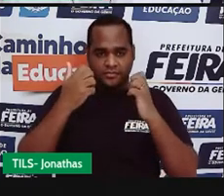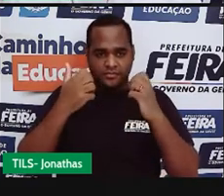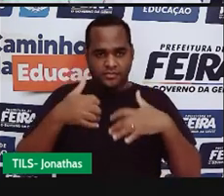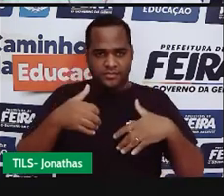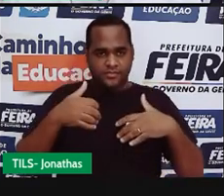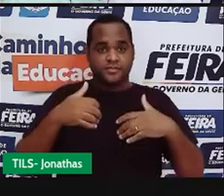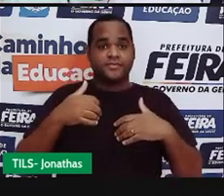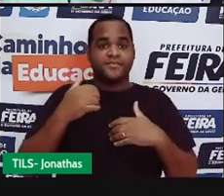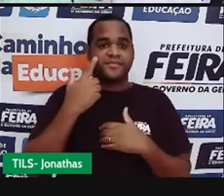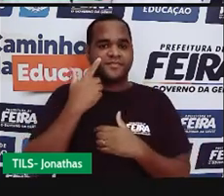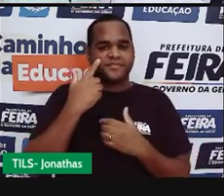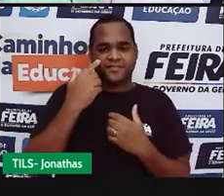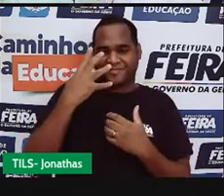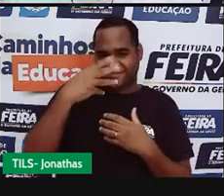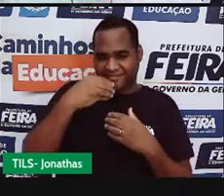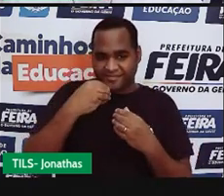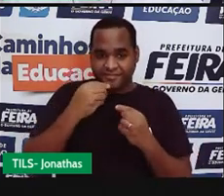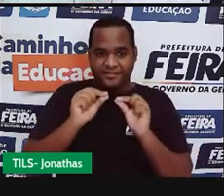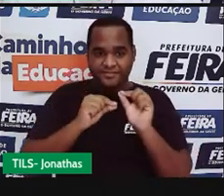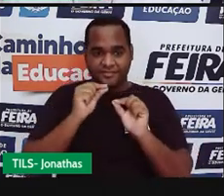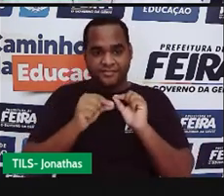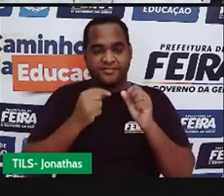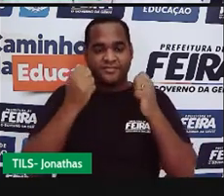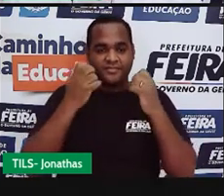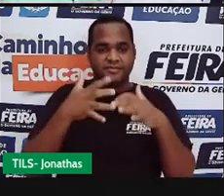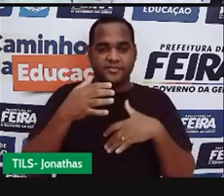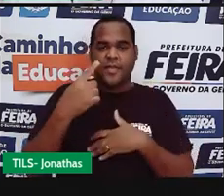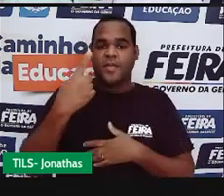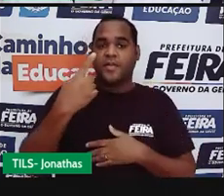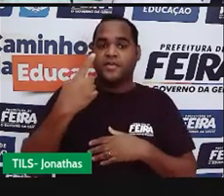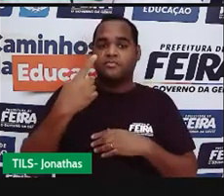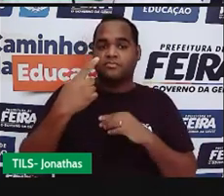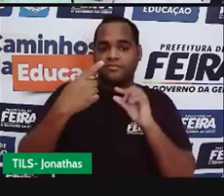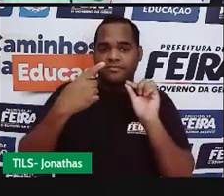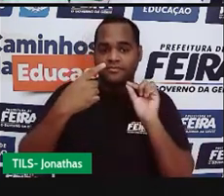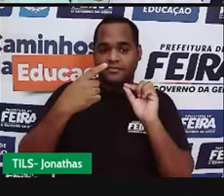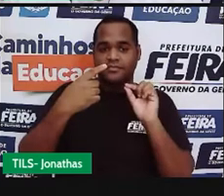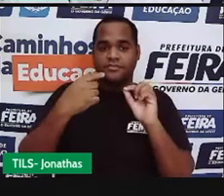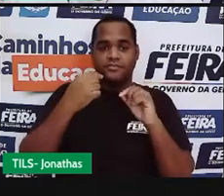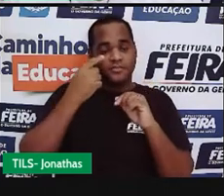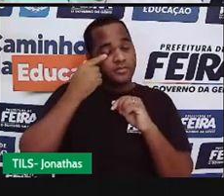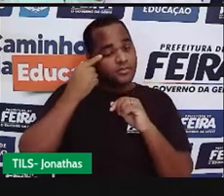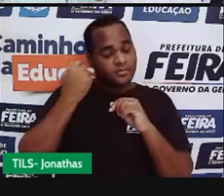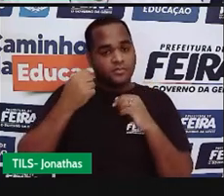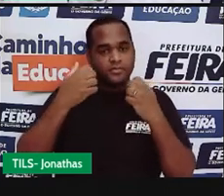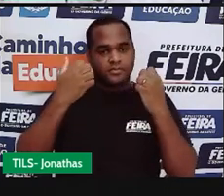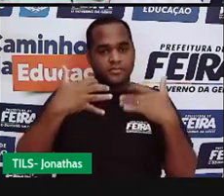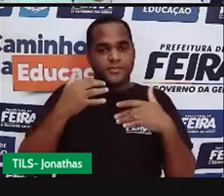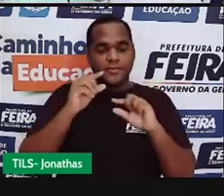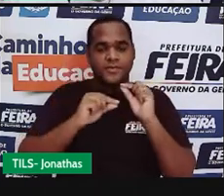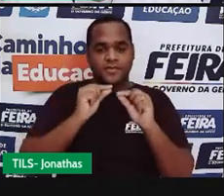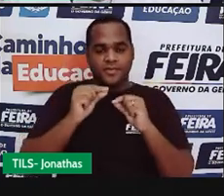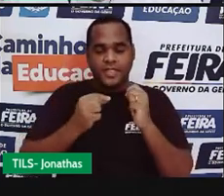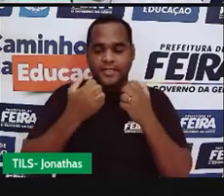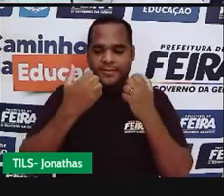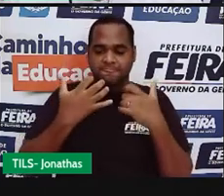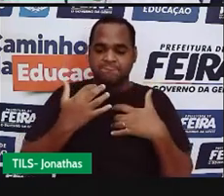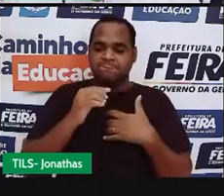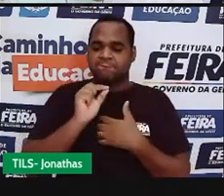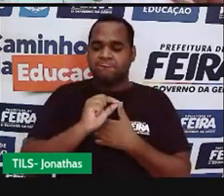bonitinhos, tá bom? Então, nesse primeiro caso aqui, ó, vamos tentar construir,